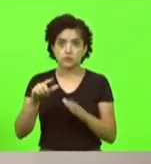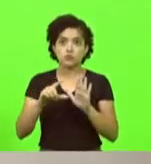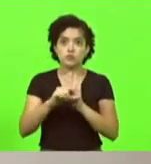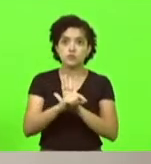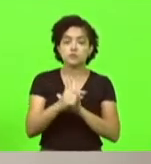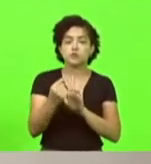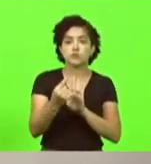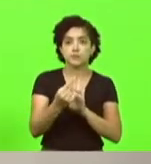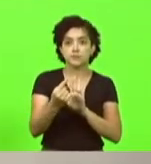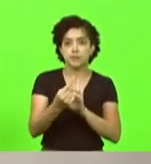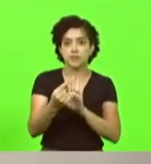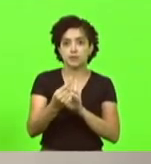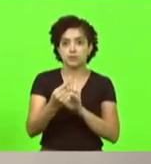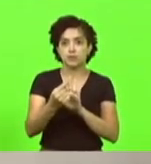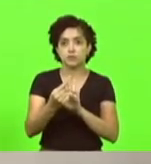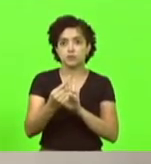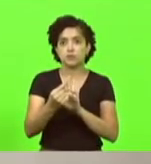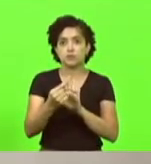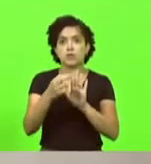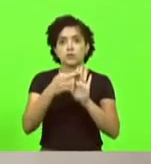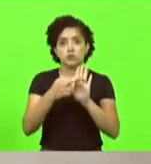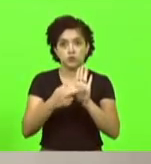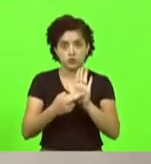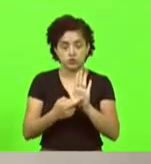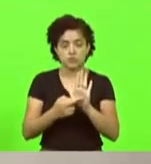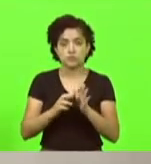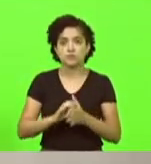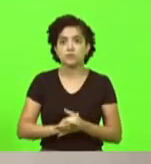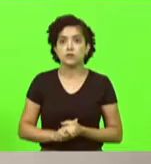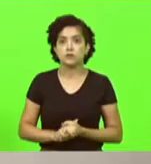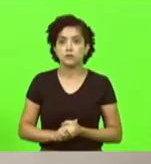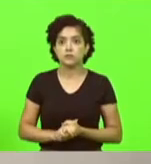do regimento interno desta Casa.